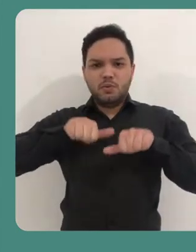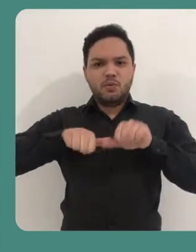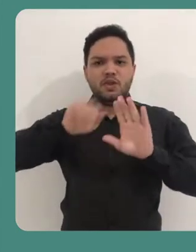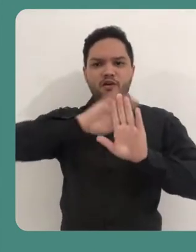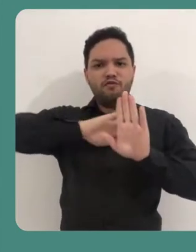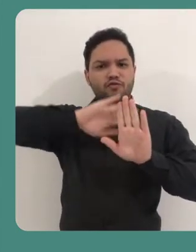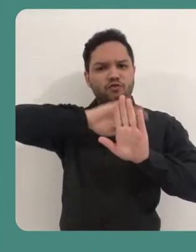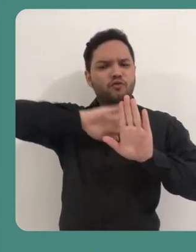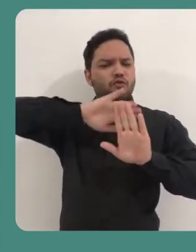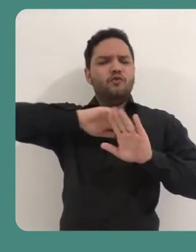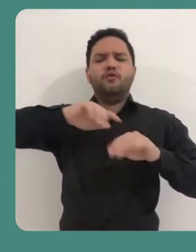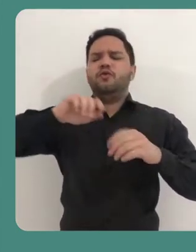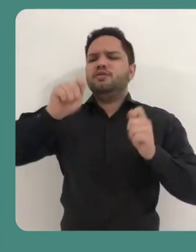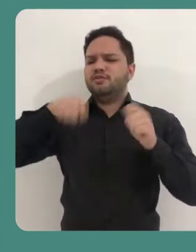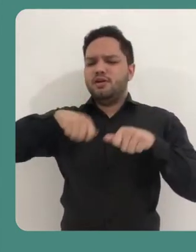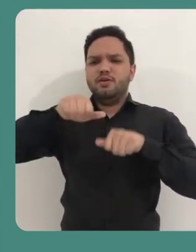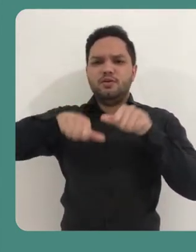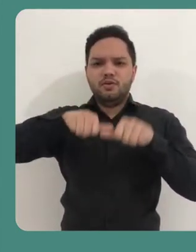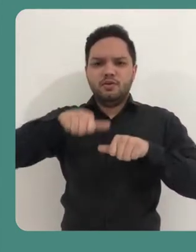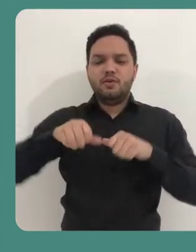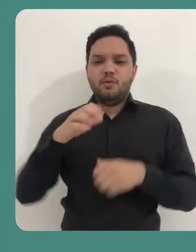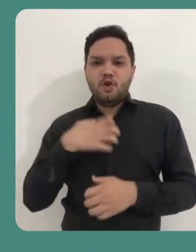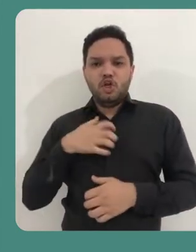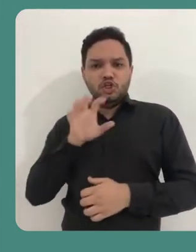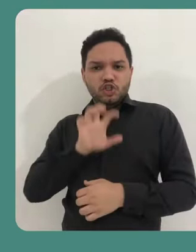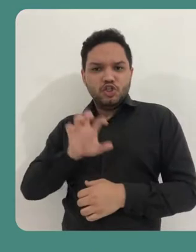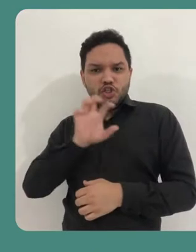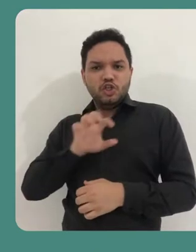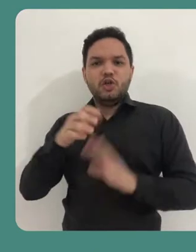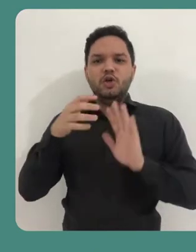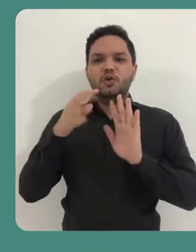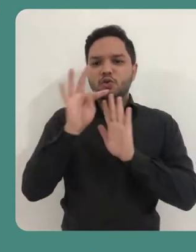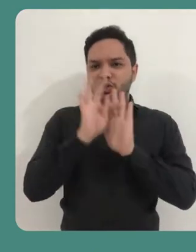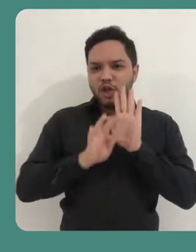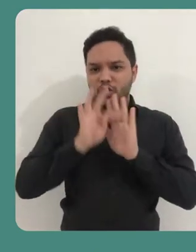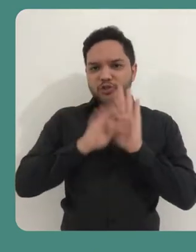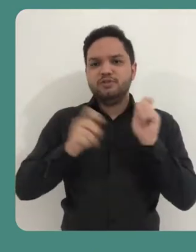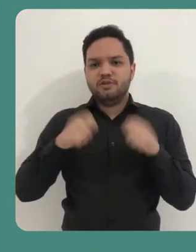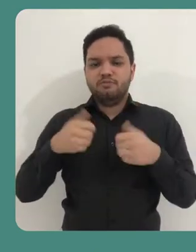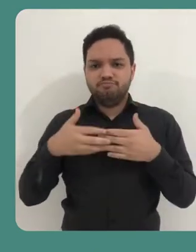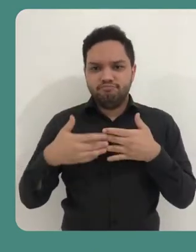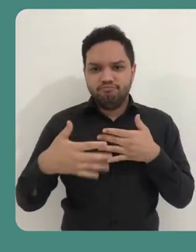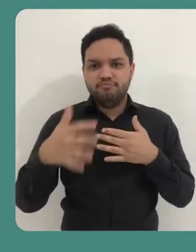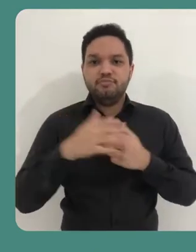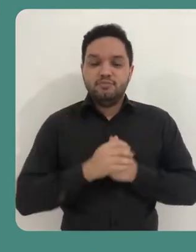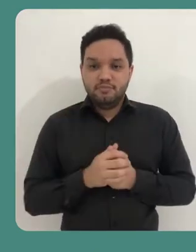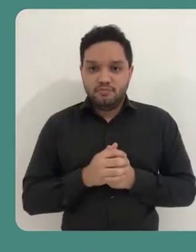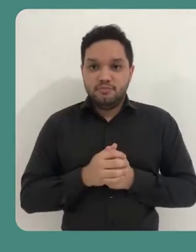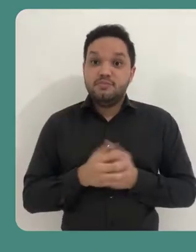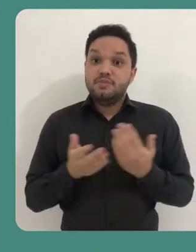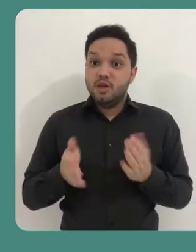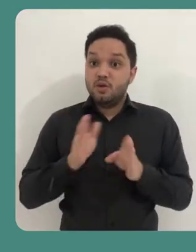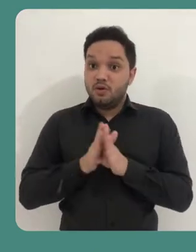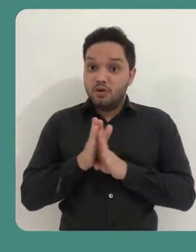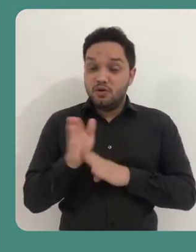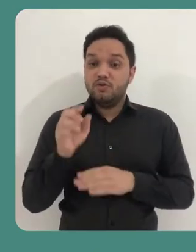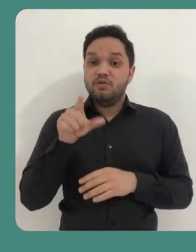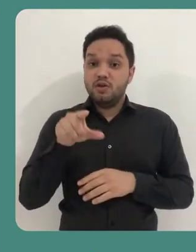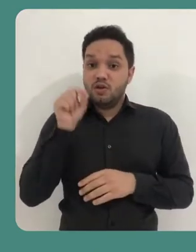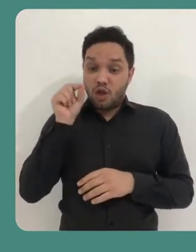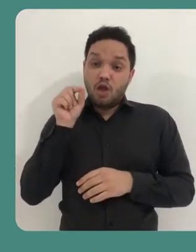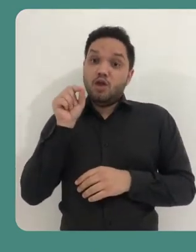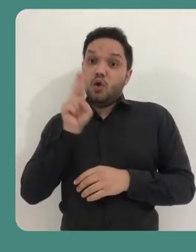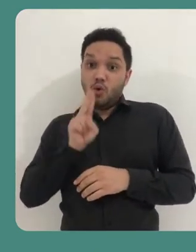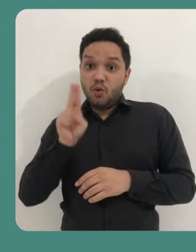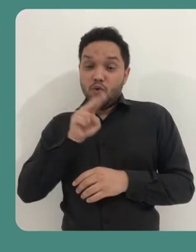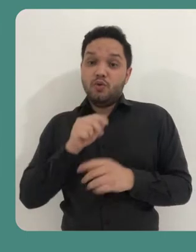trocar a cor do fundo, você pode também alterar o estilo do texto, e assim por diante. Então,